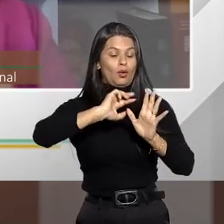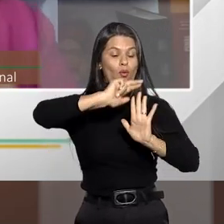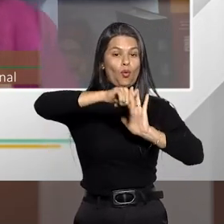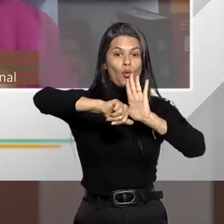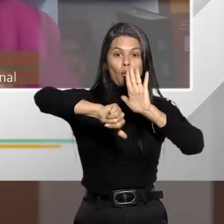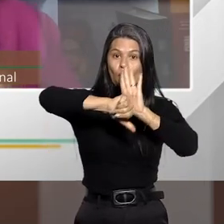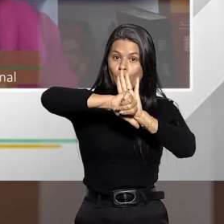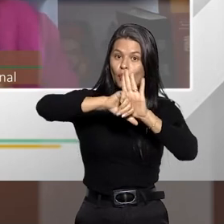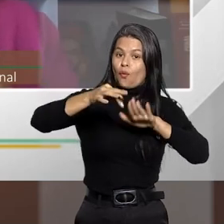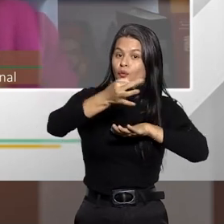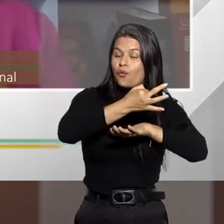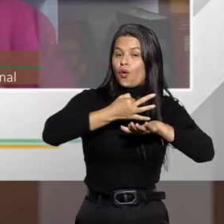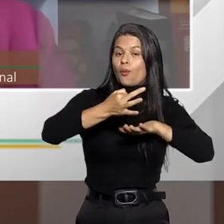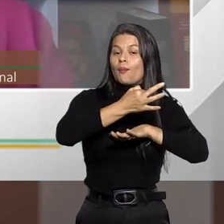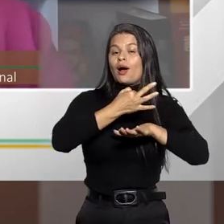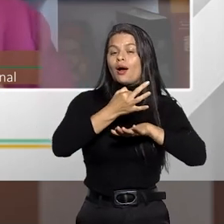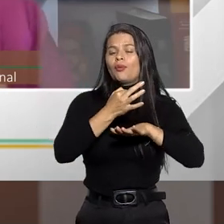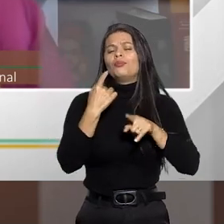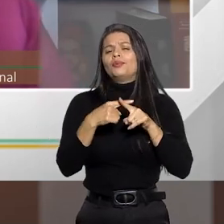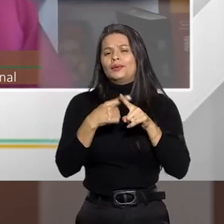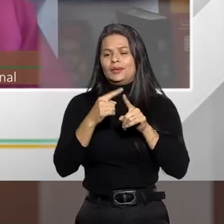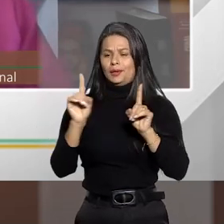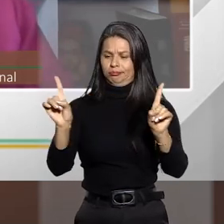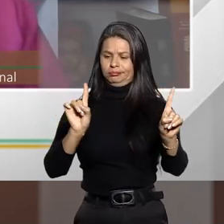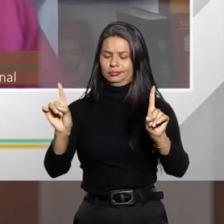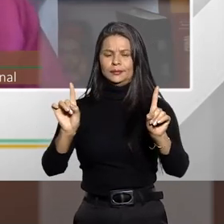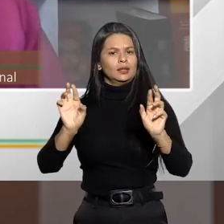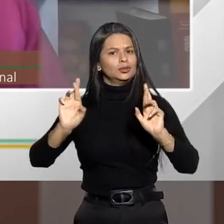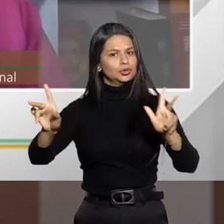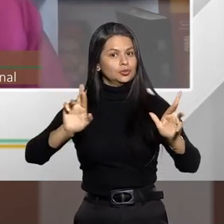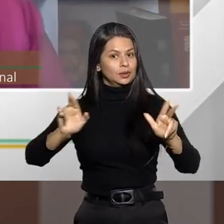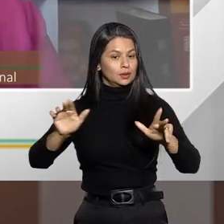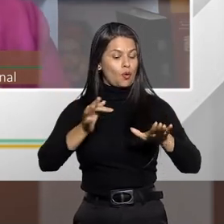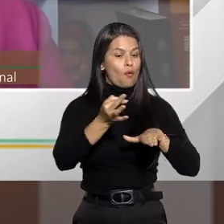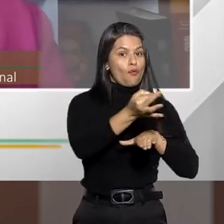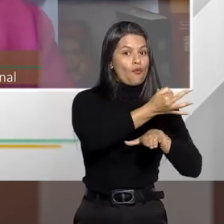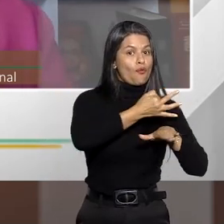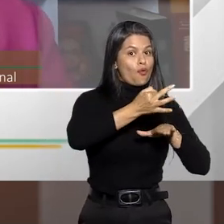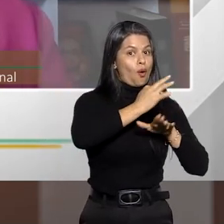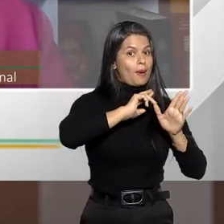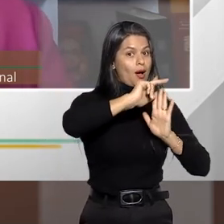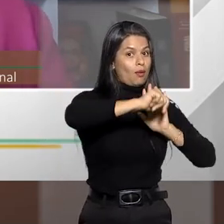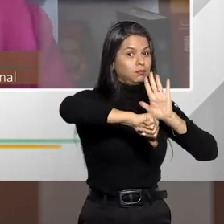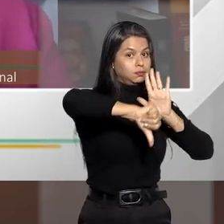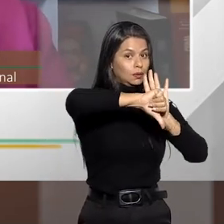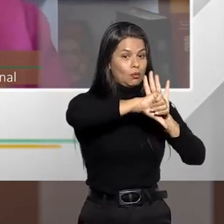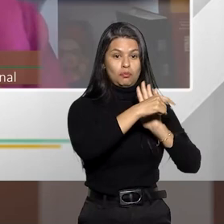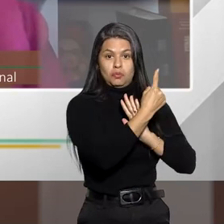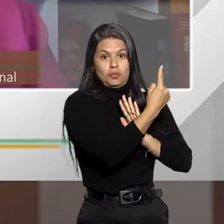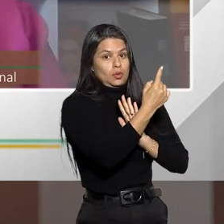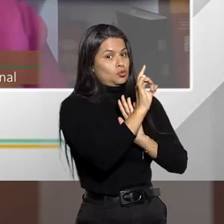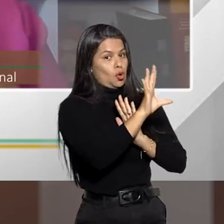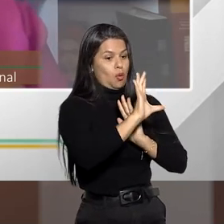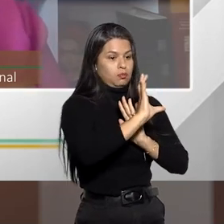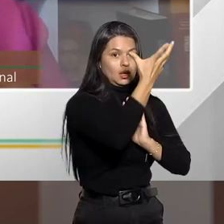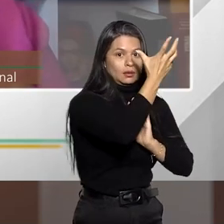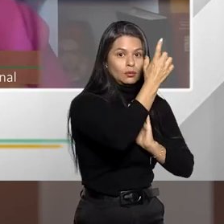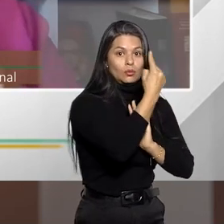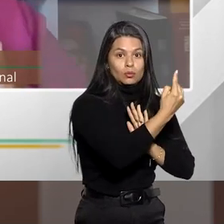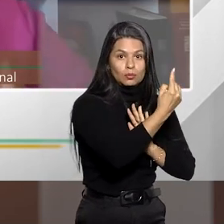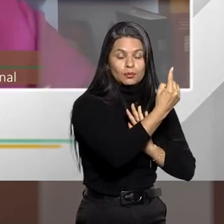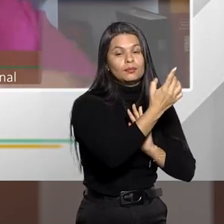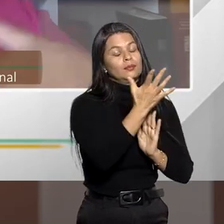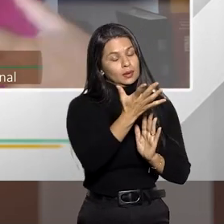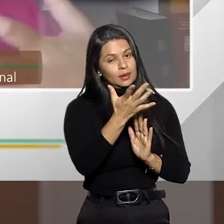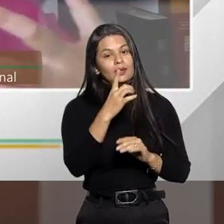porque a grande diferença entre os dois está no fato de que no concurso formal, a ação é única. Então, no concurso material, eu